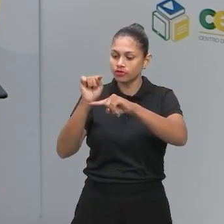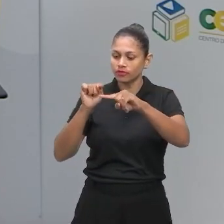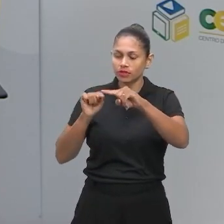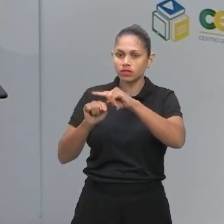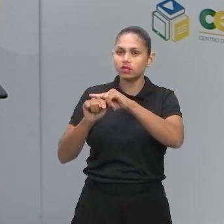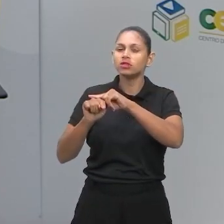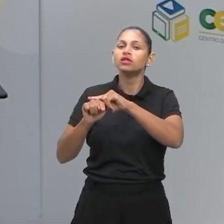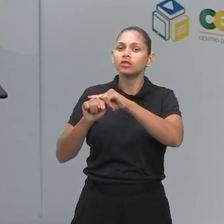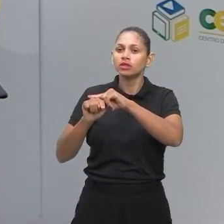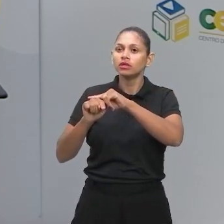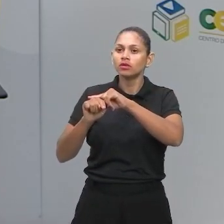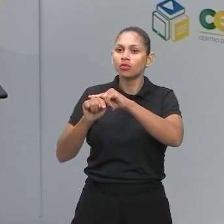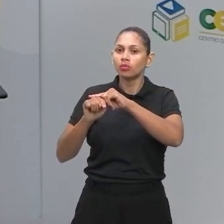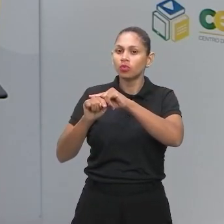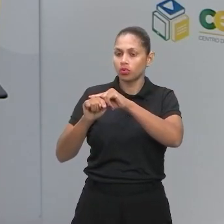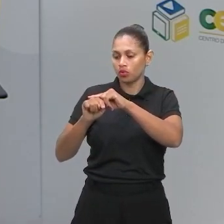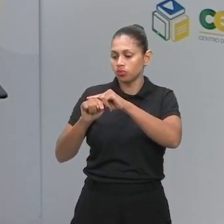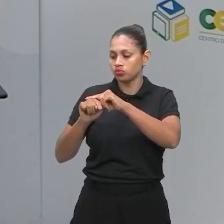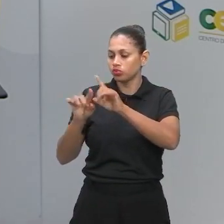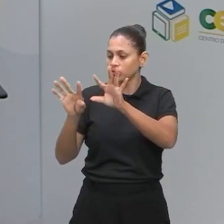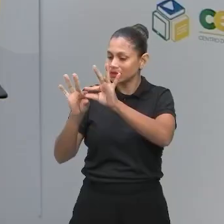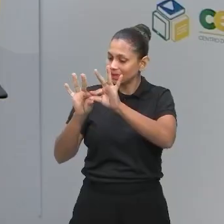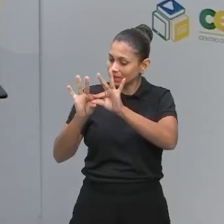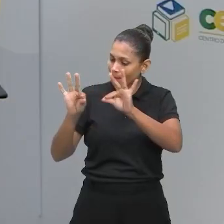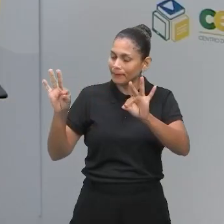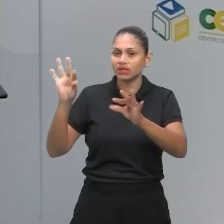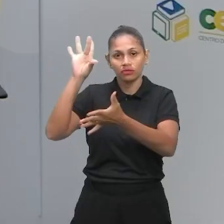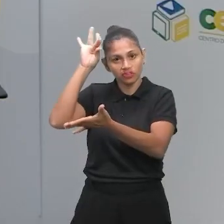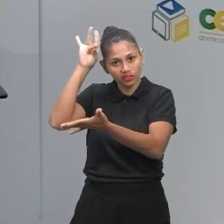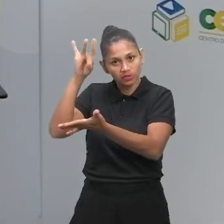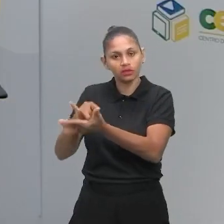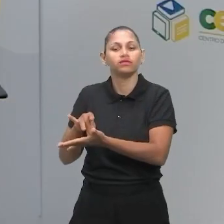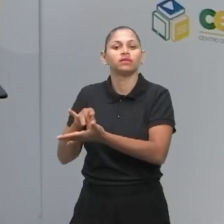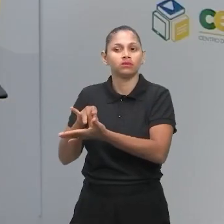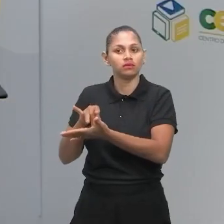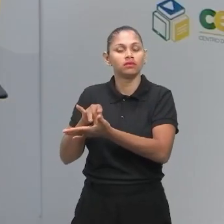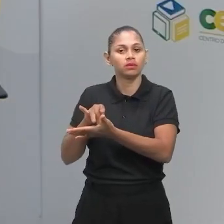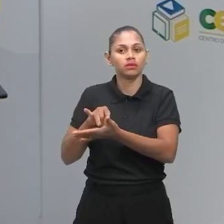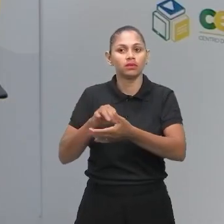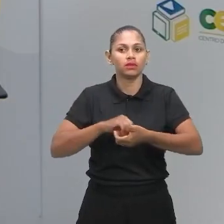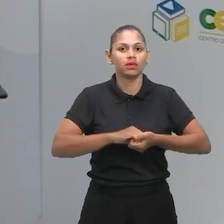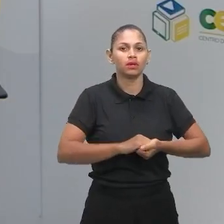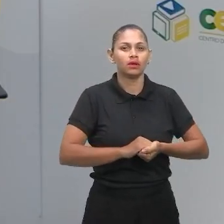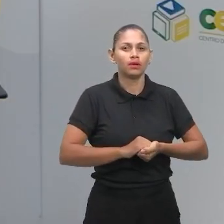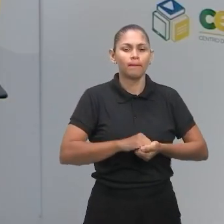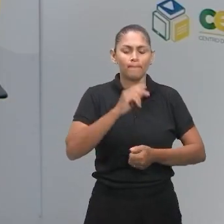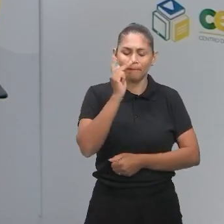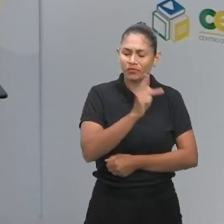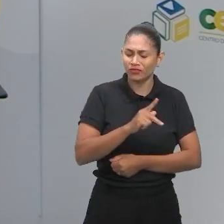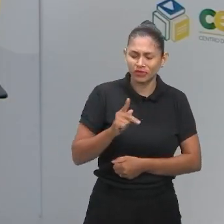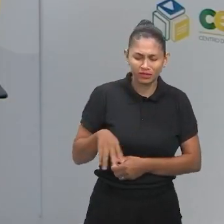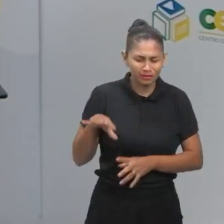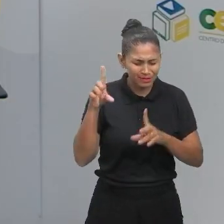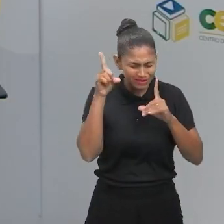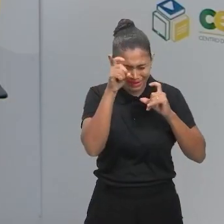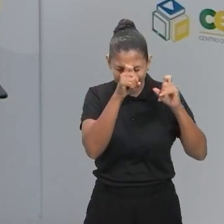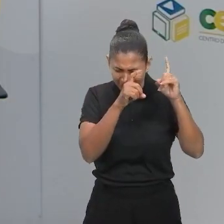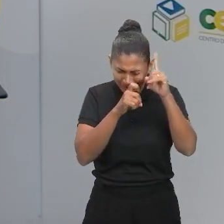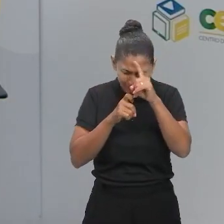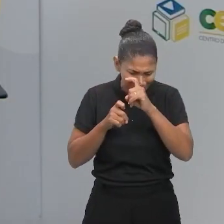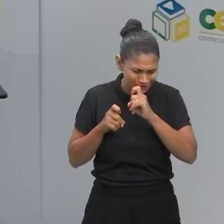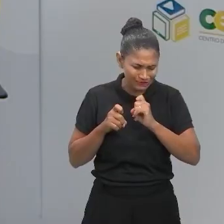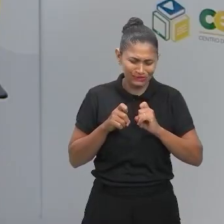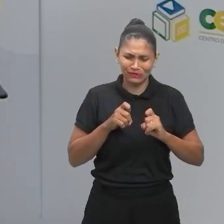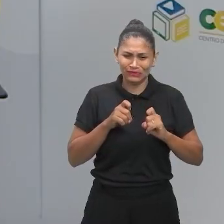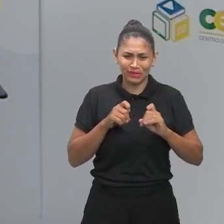referência ou o comprimento ou a largura, como a nossa referência. Ah, professor, que coisa complicada. O que é que